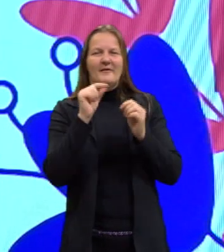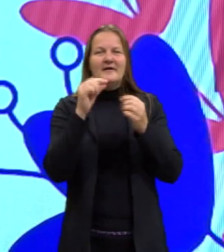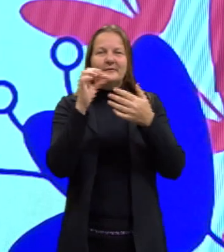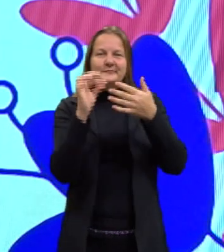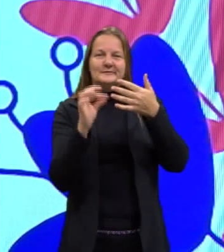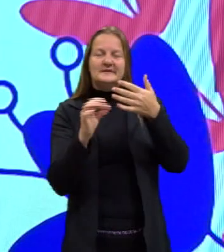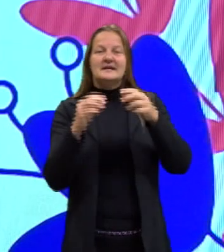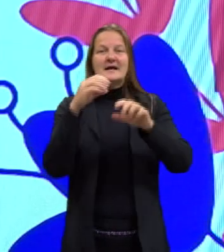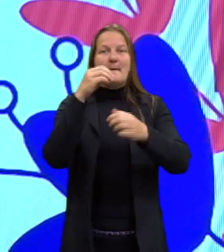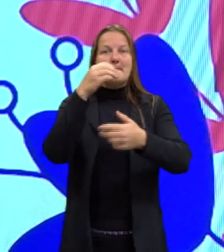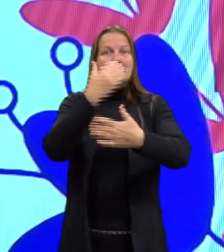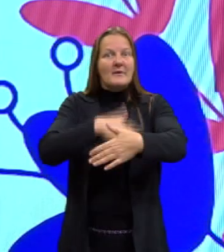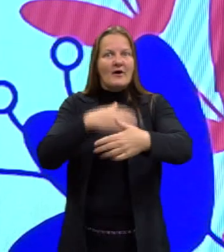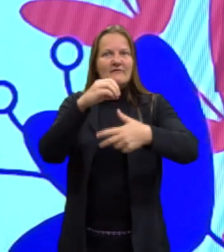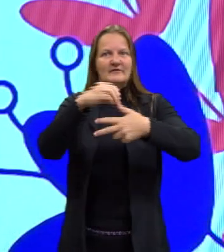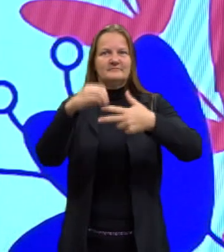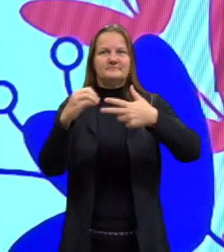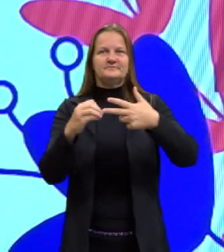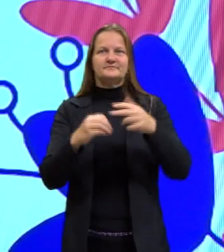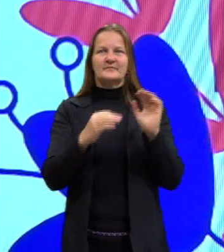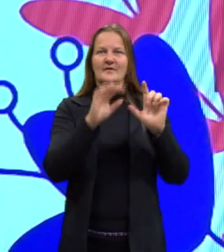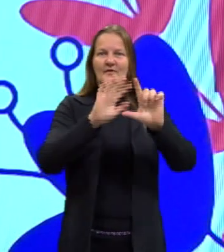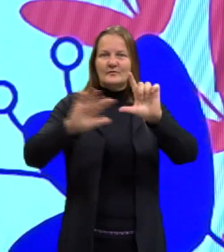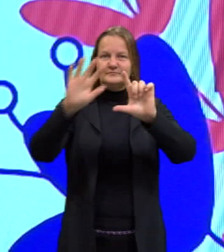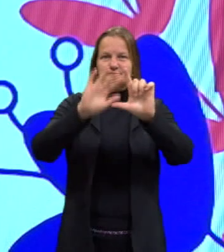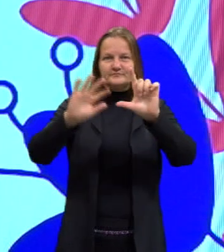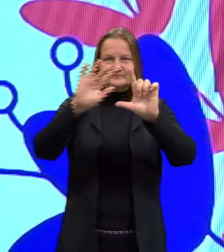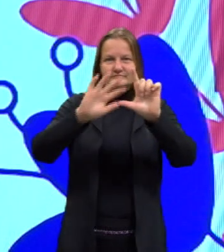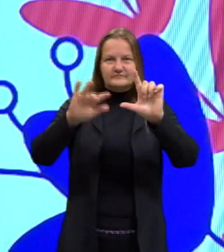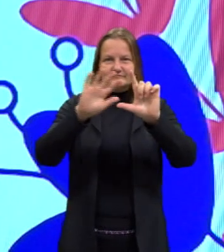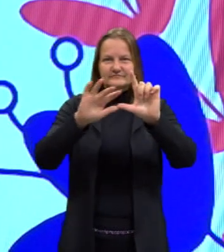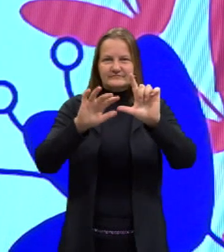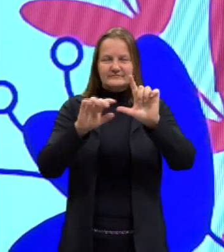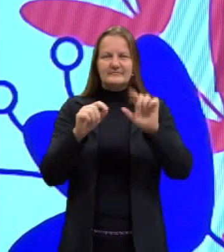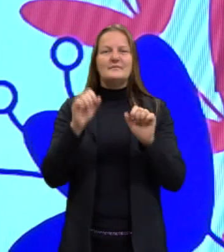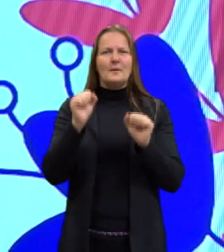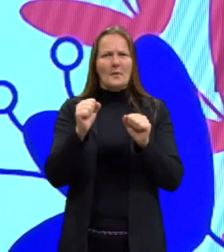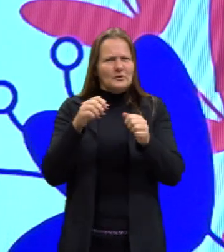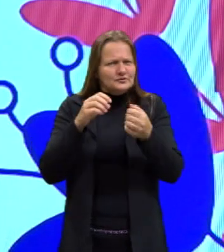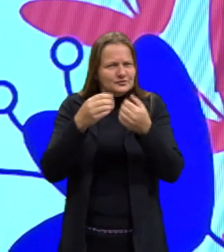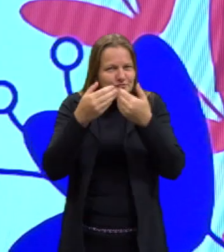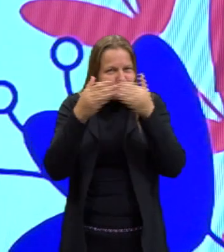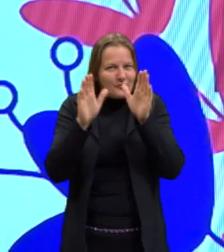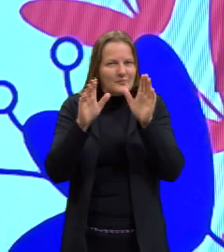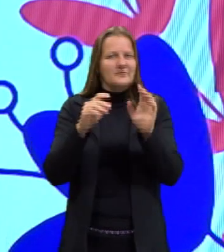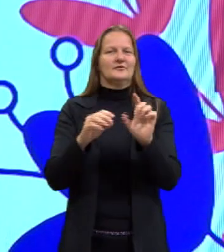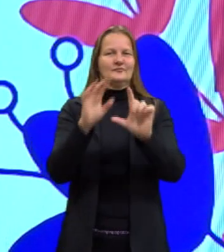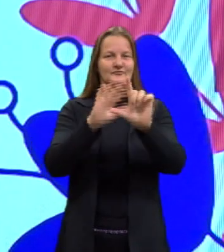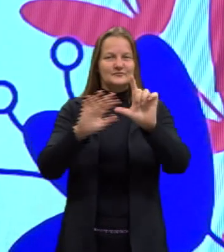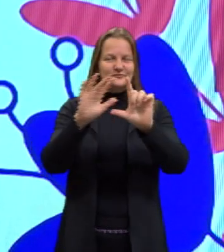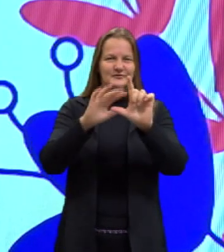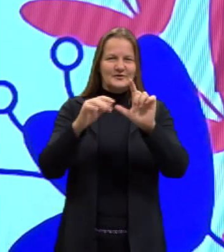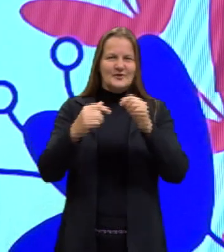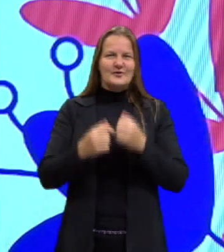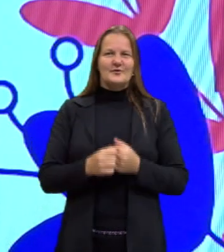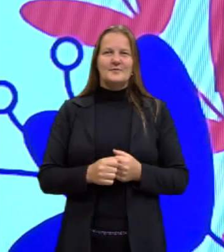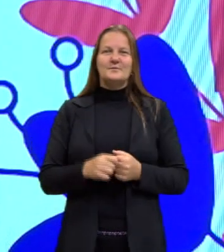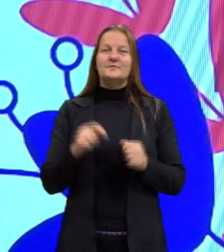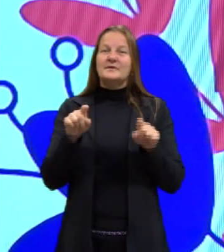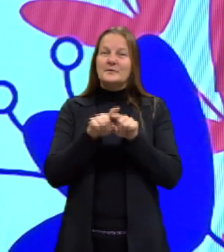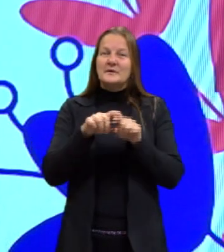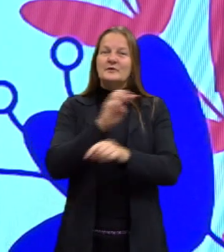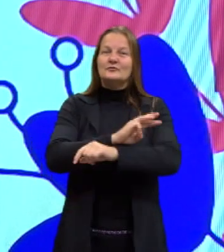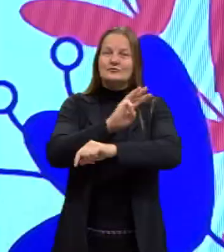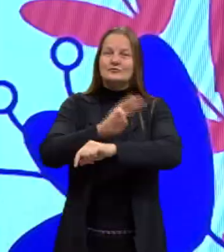coloquei para vocês aqui o código, para vocês acessarem o QR Code, e também o